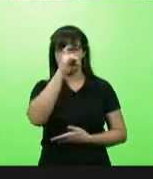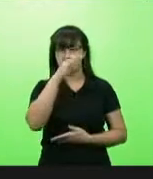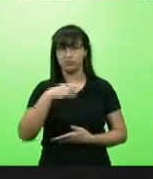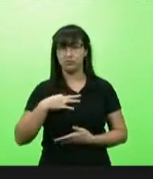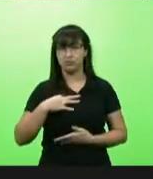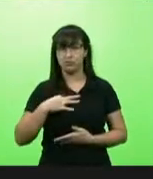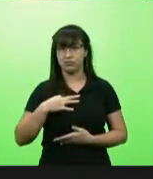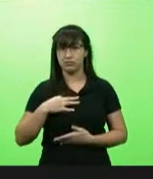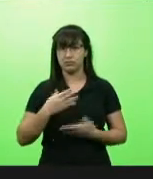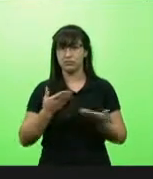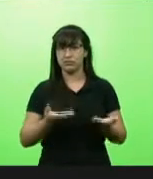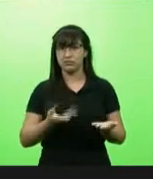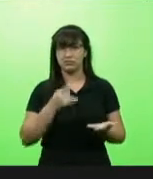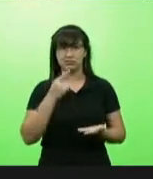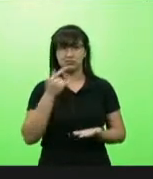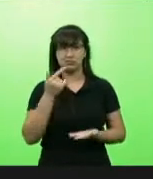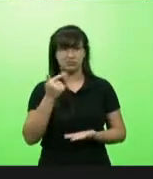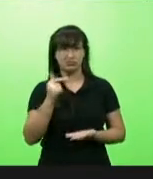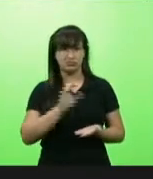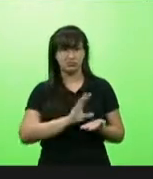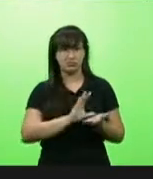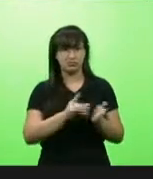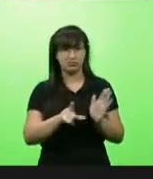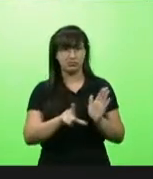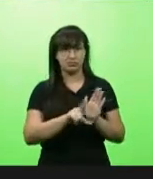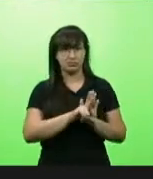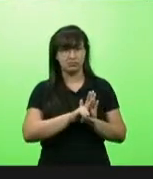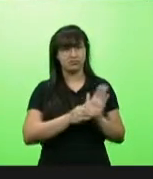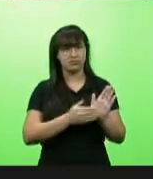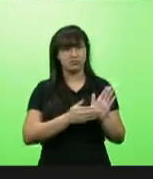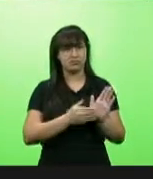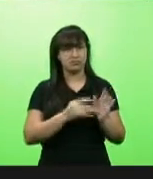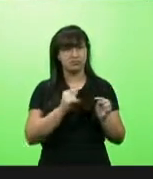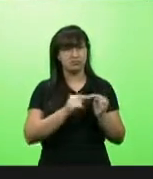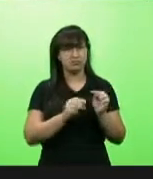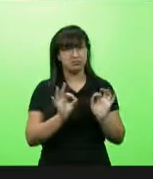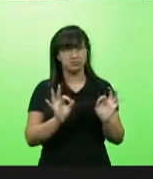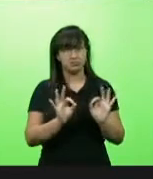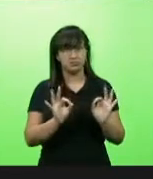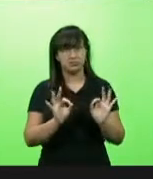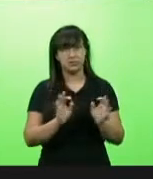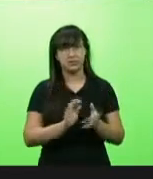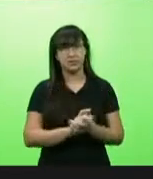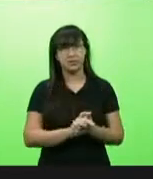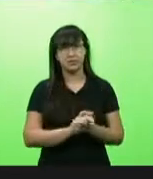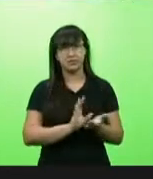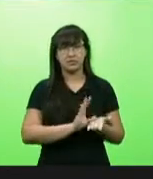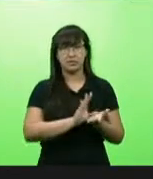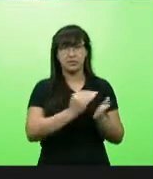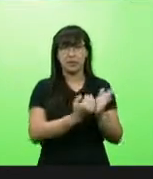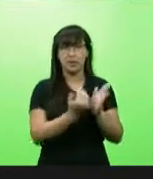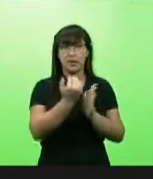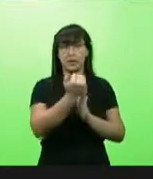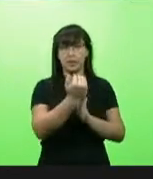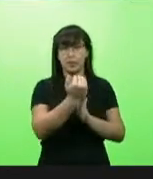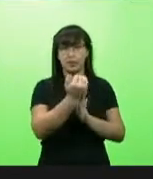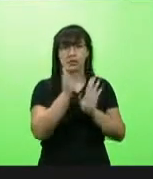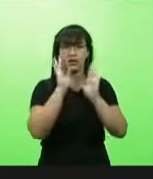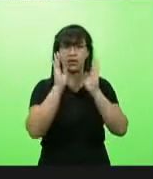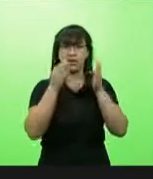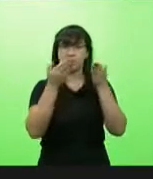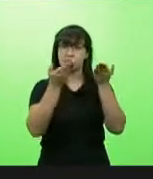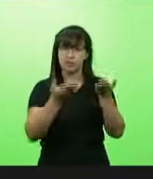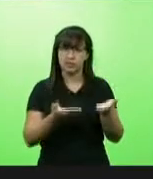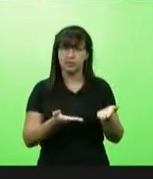atendidos por essa lei, por essa proposta, mas que repasse algum recurso a mais, olhe com muita atenção, porque